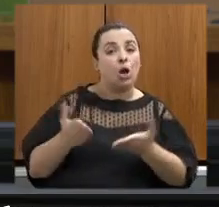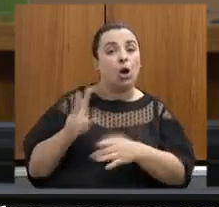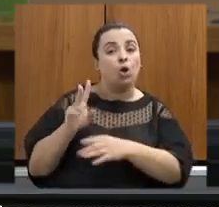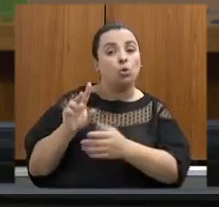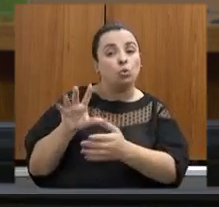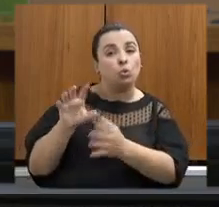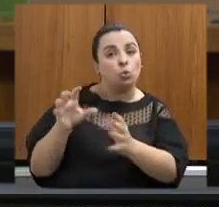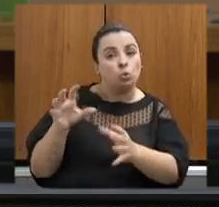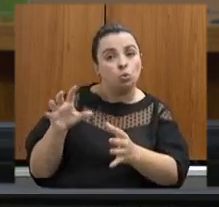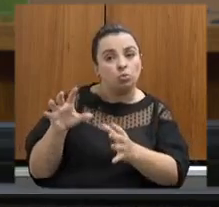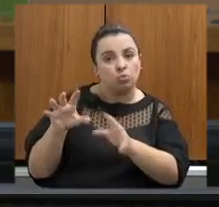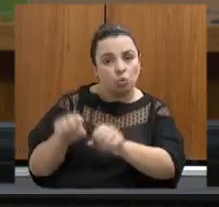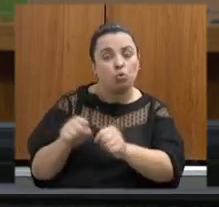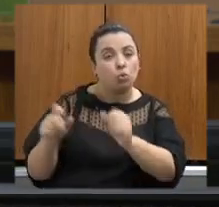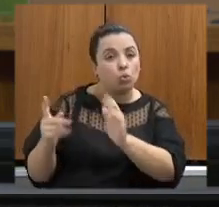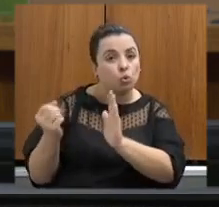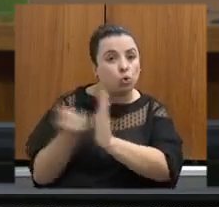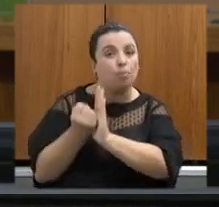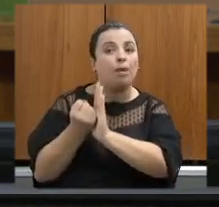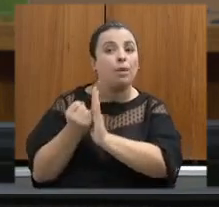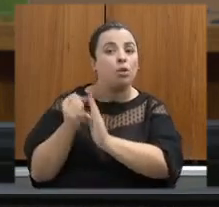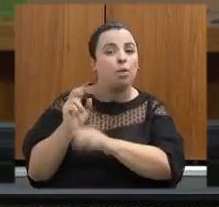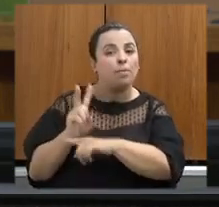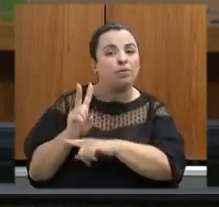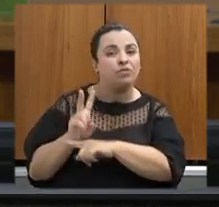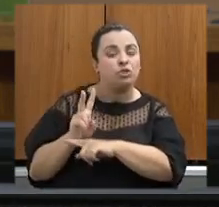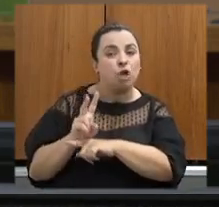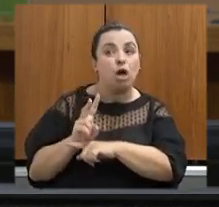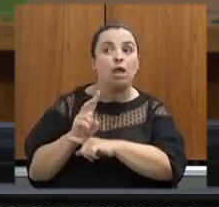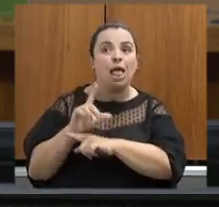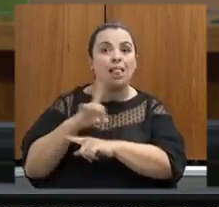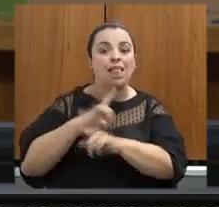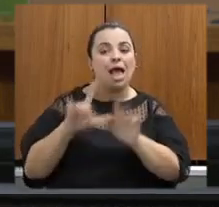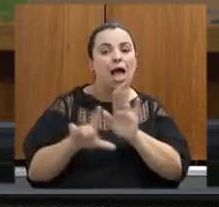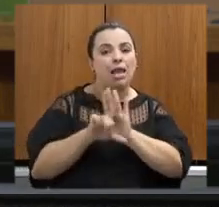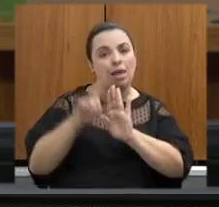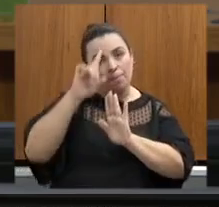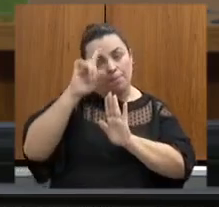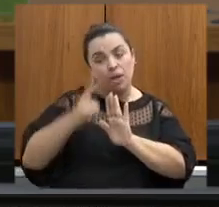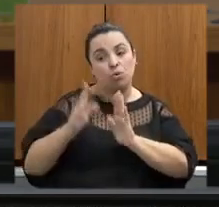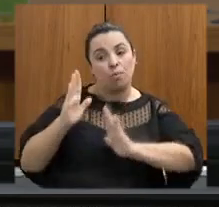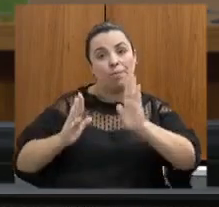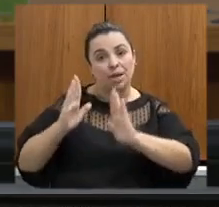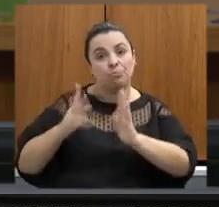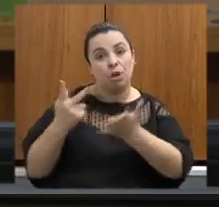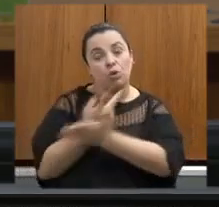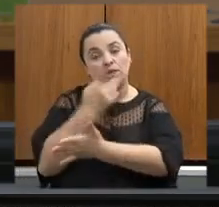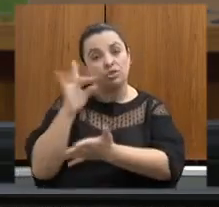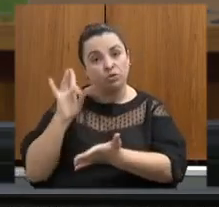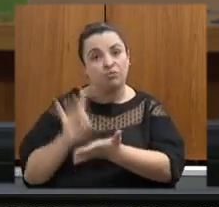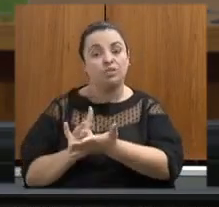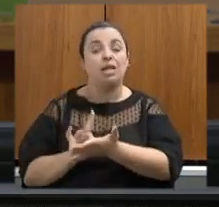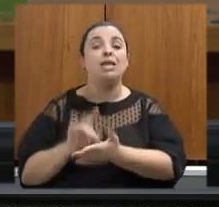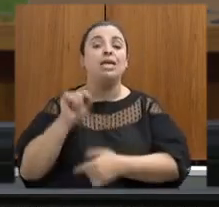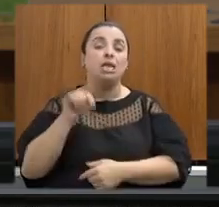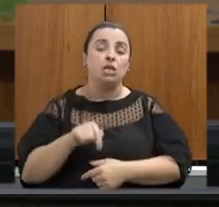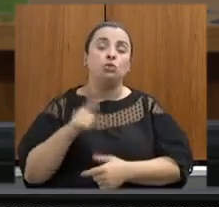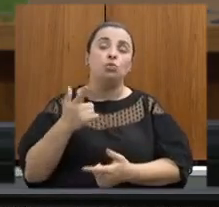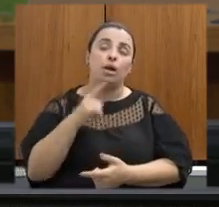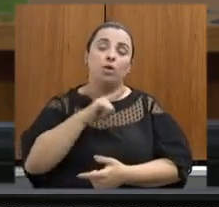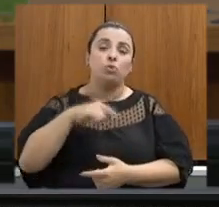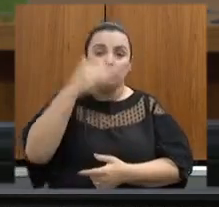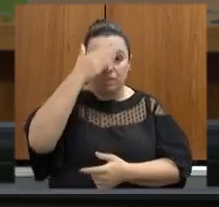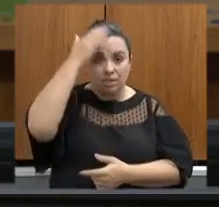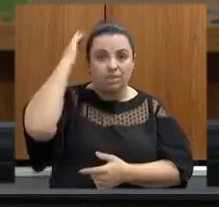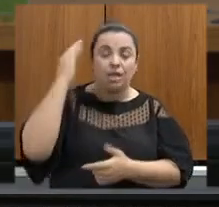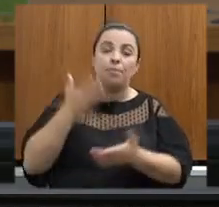prazo para que o tombamento definitivo seja feito essa foi uma determinação através de um despacho governamental do governador Romeu Zema a